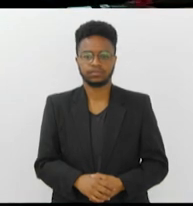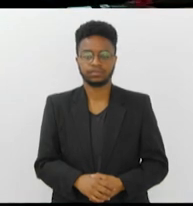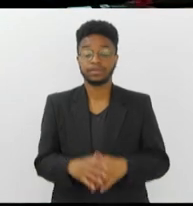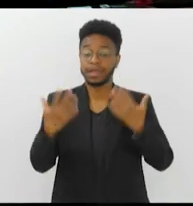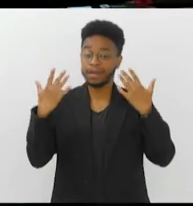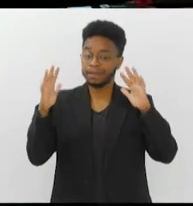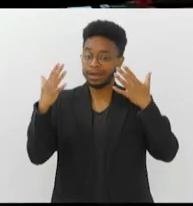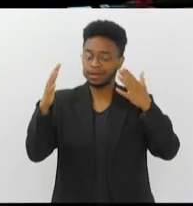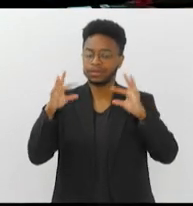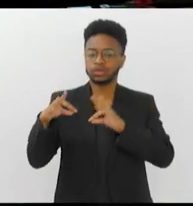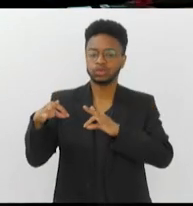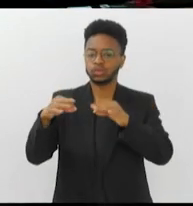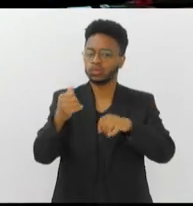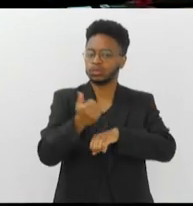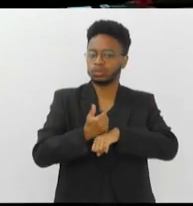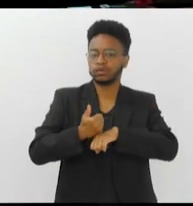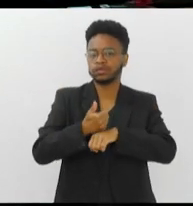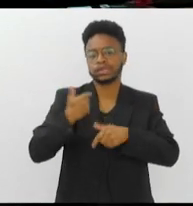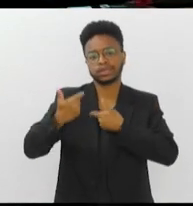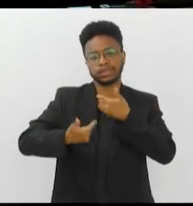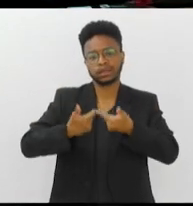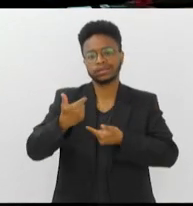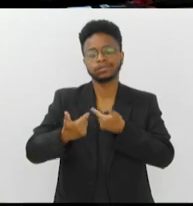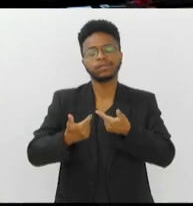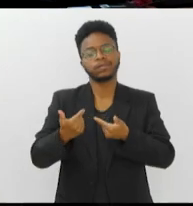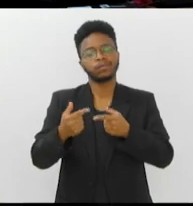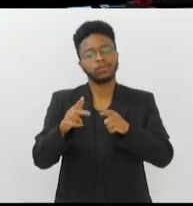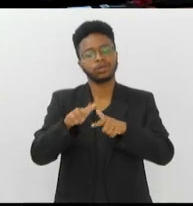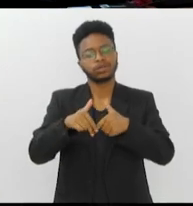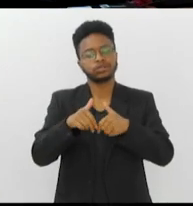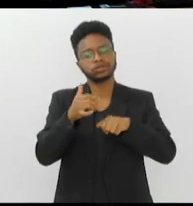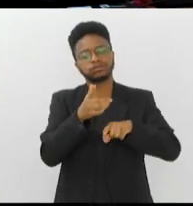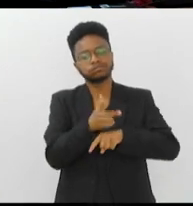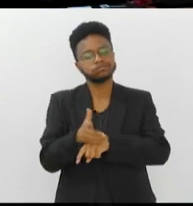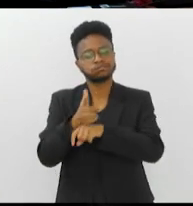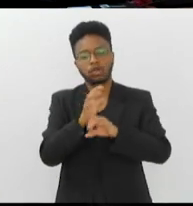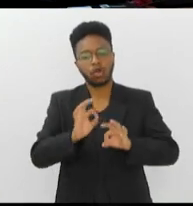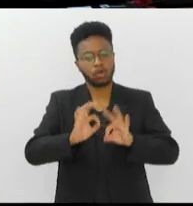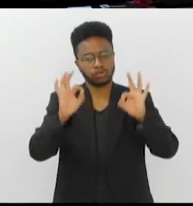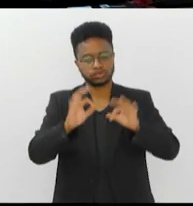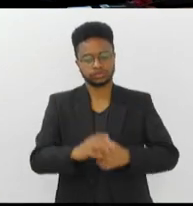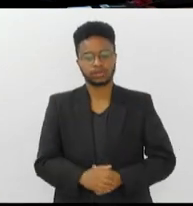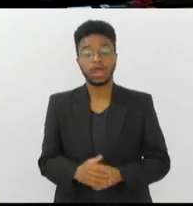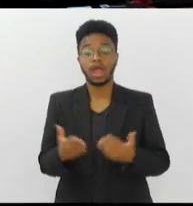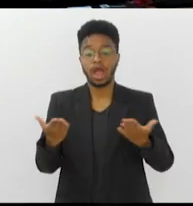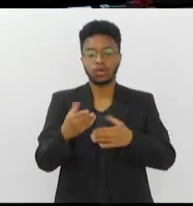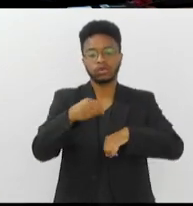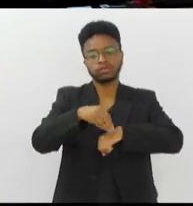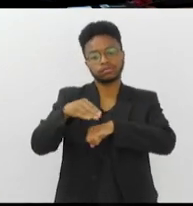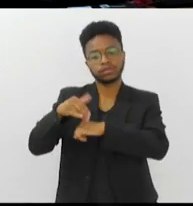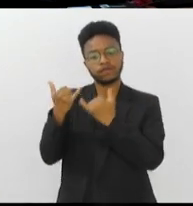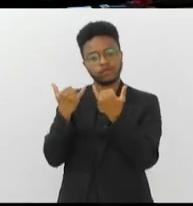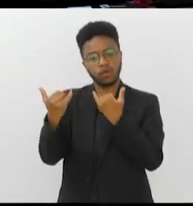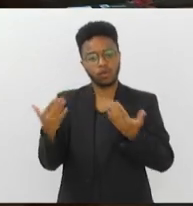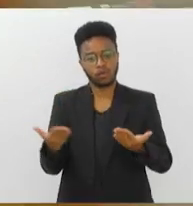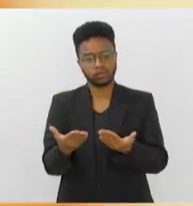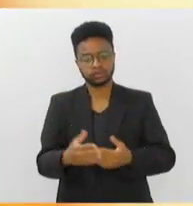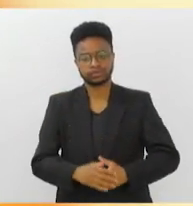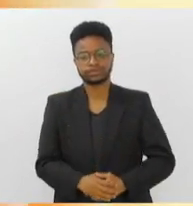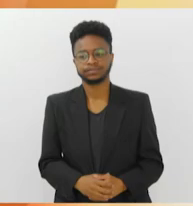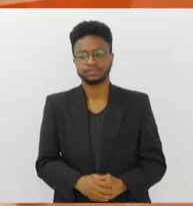Parabéns a todos os profissionais envolvidos pela brilhante transmissão. E vamos agora ao nosso Giro de Notícias de hoje.